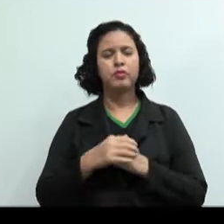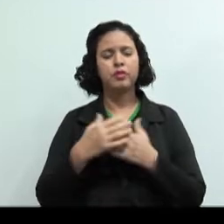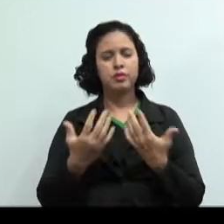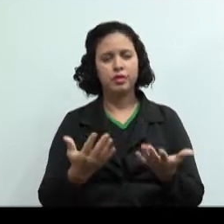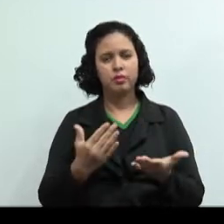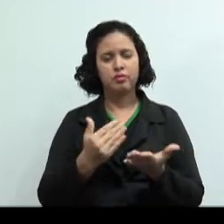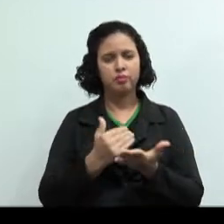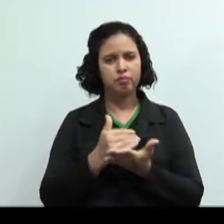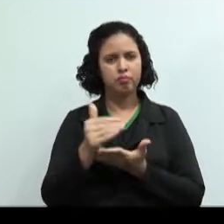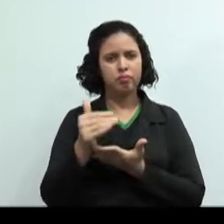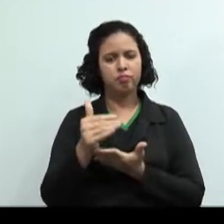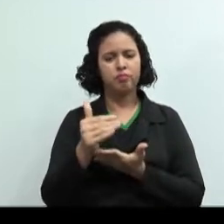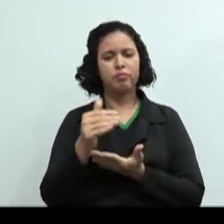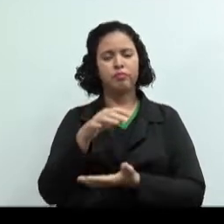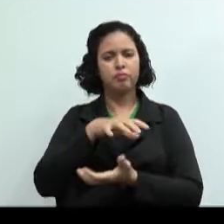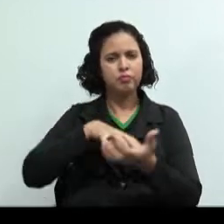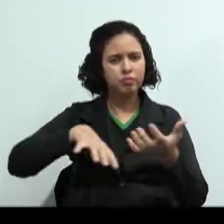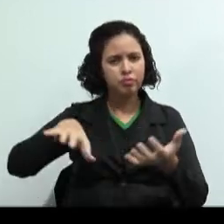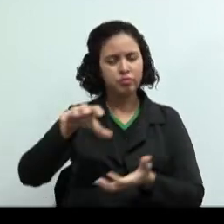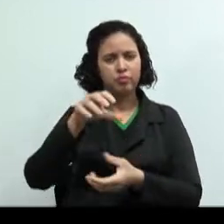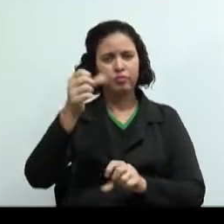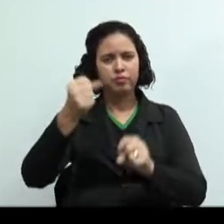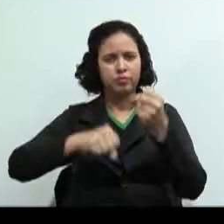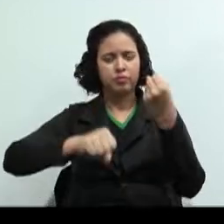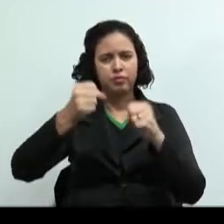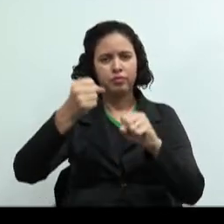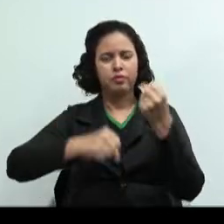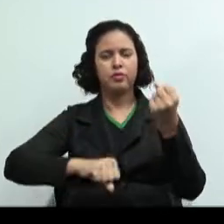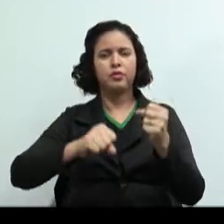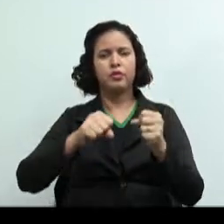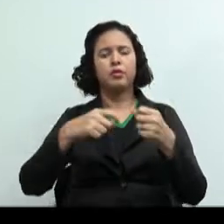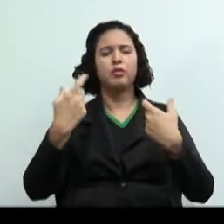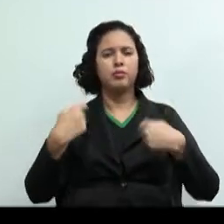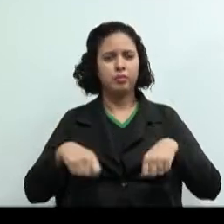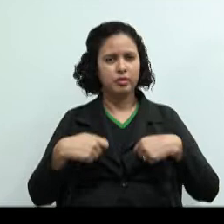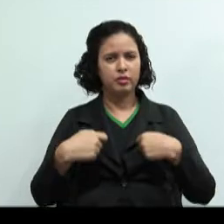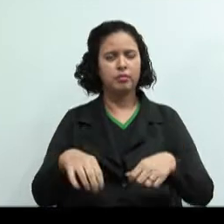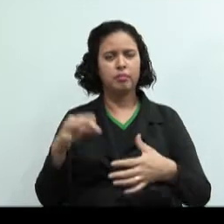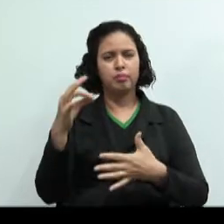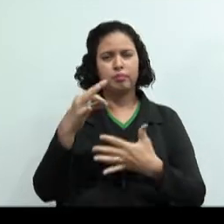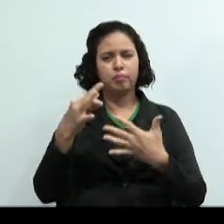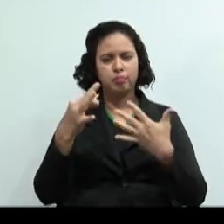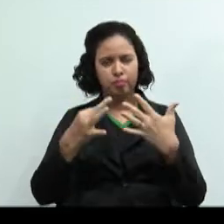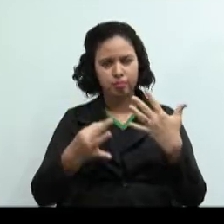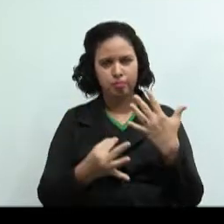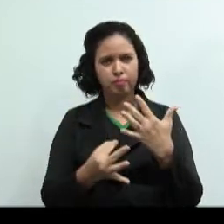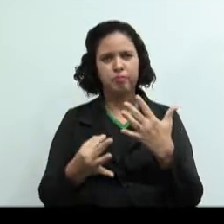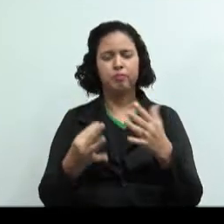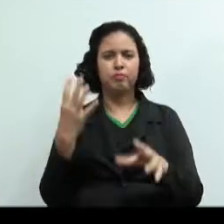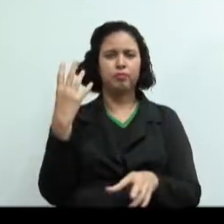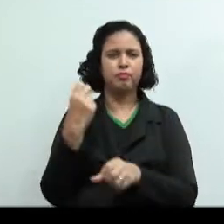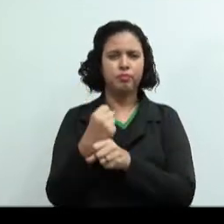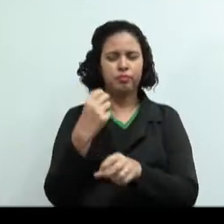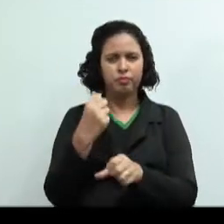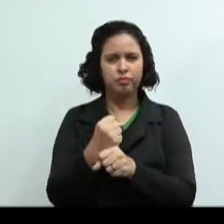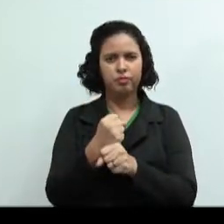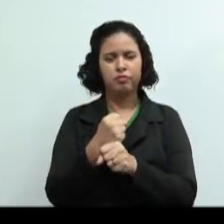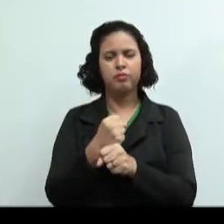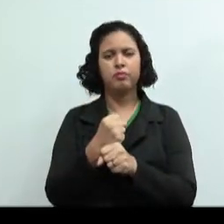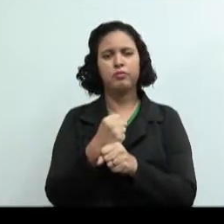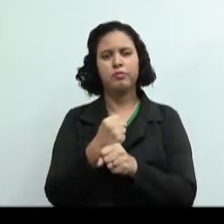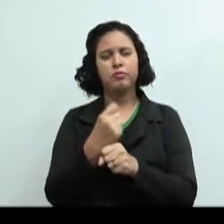e o surgimento da manufatura, foi necessário a evolução de critérios contábeis, que pudessem mensurar aspectos